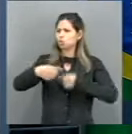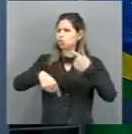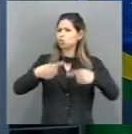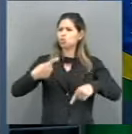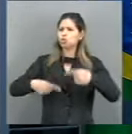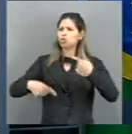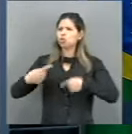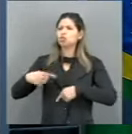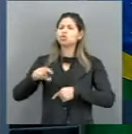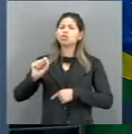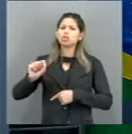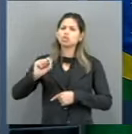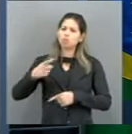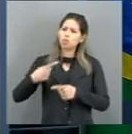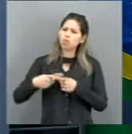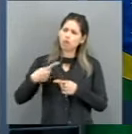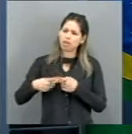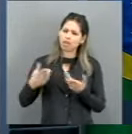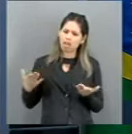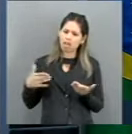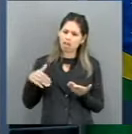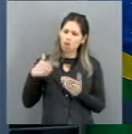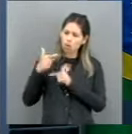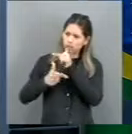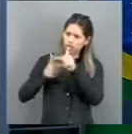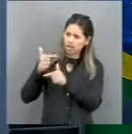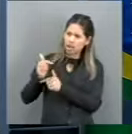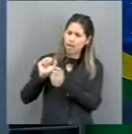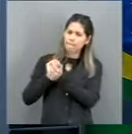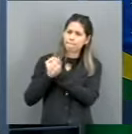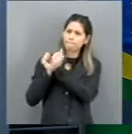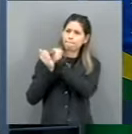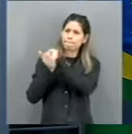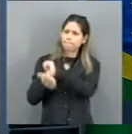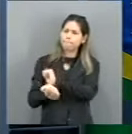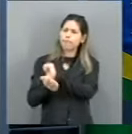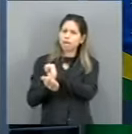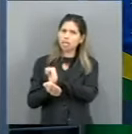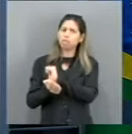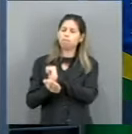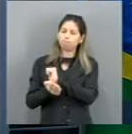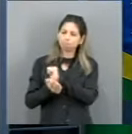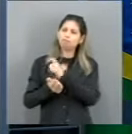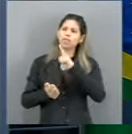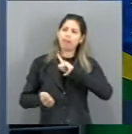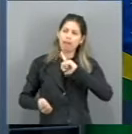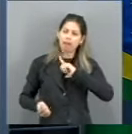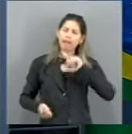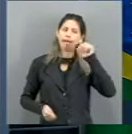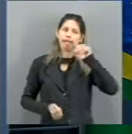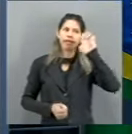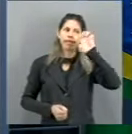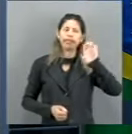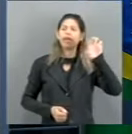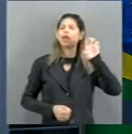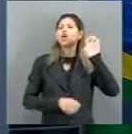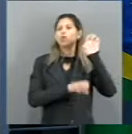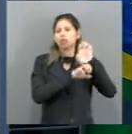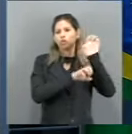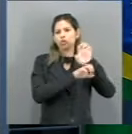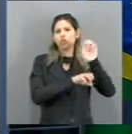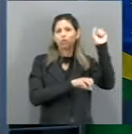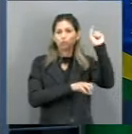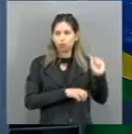começou a surgir algumas regiões que isso estava acontecendo. E eu fui para lá esse fim de semana.